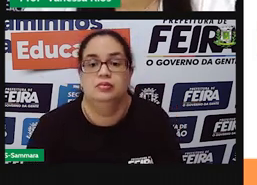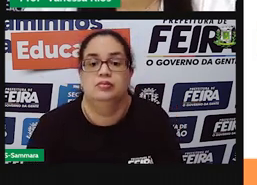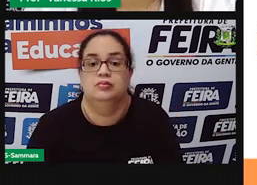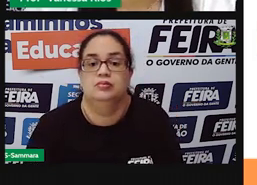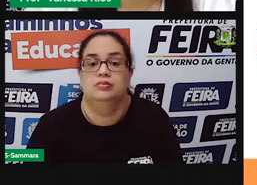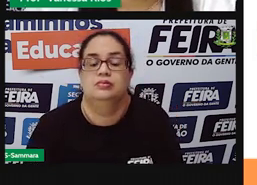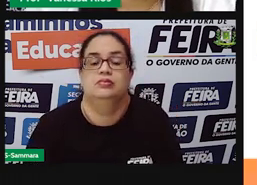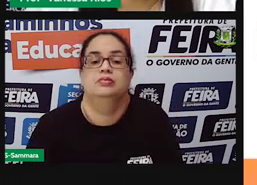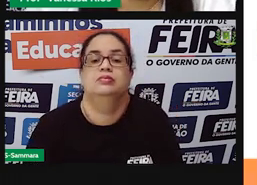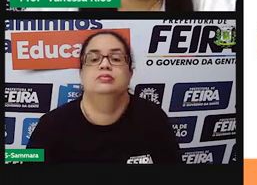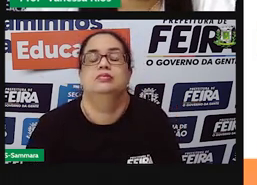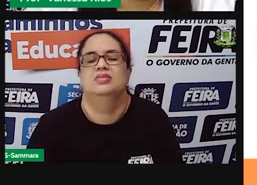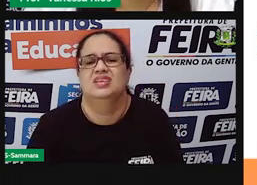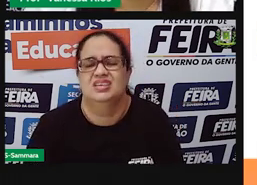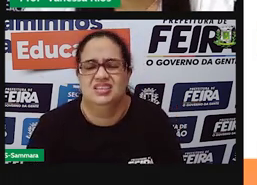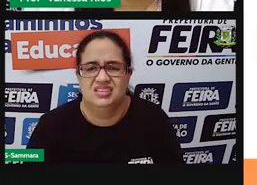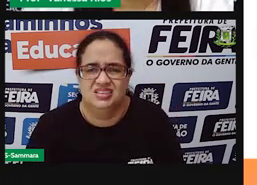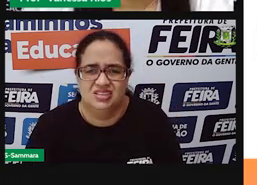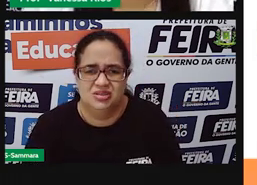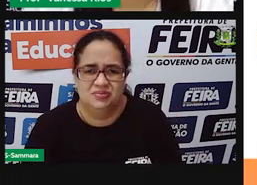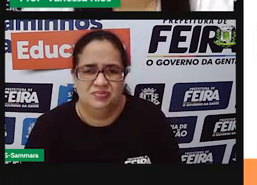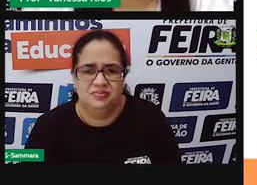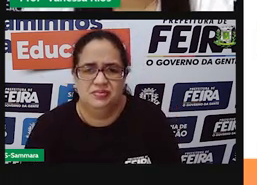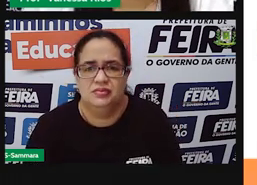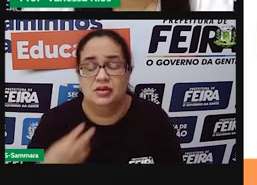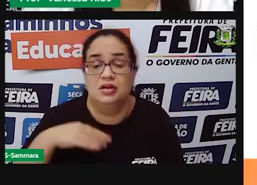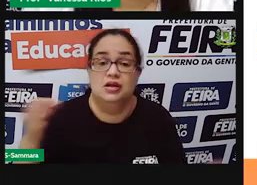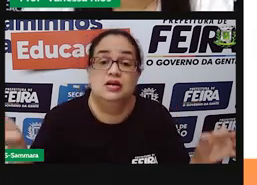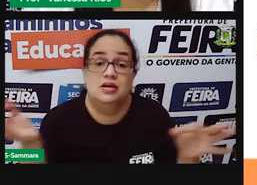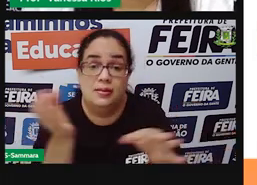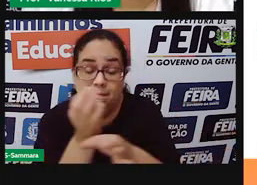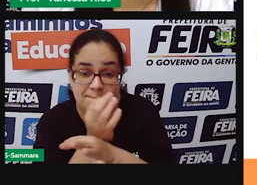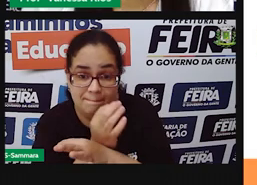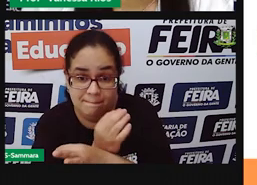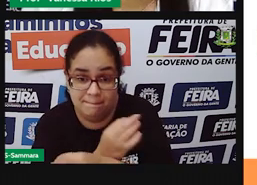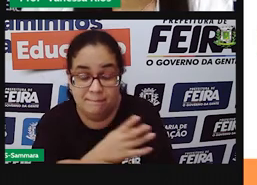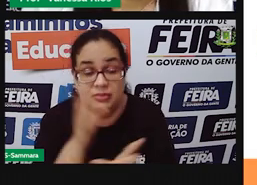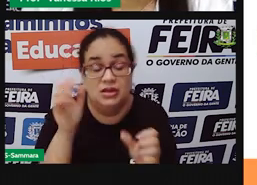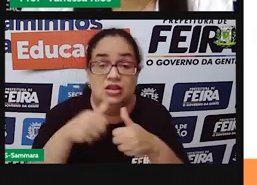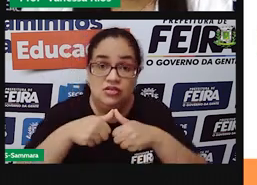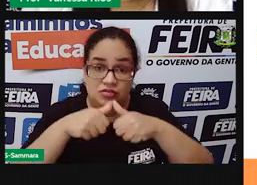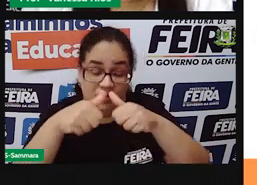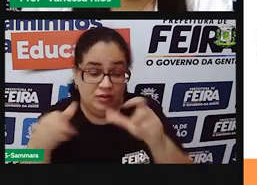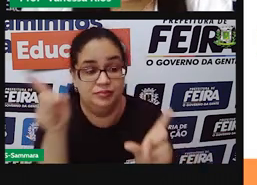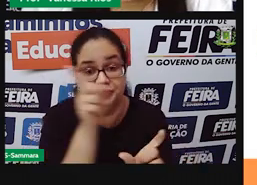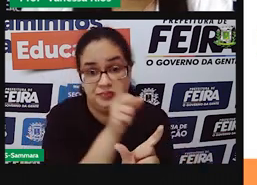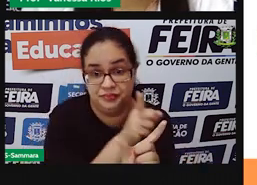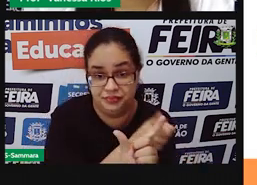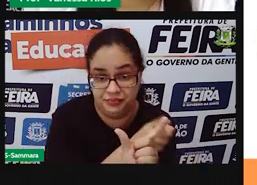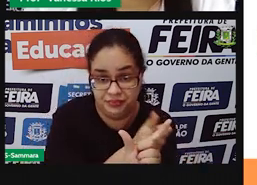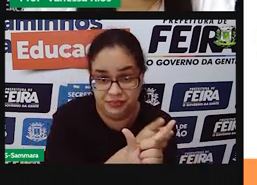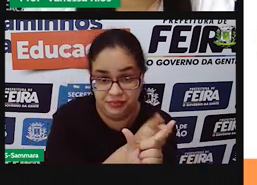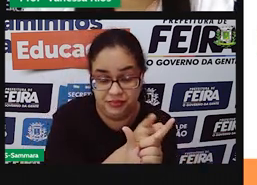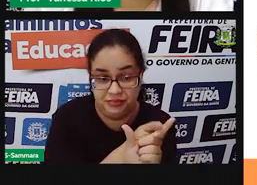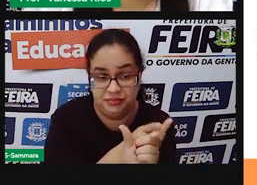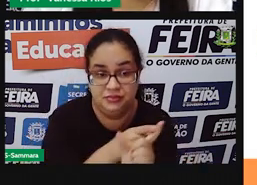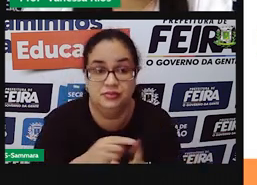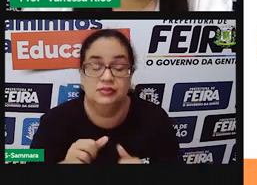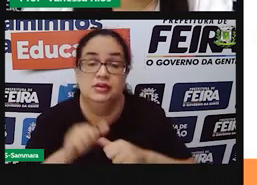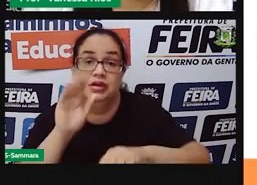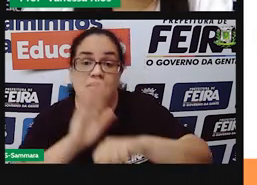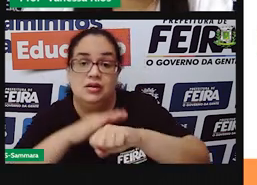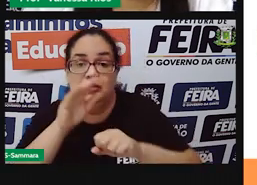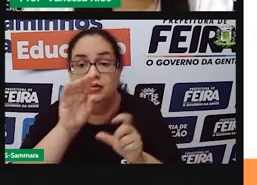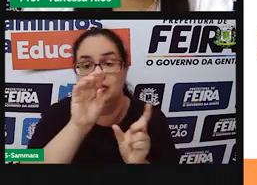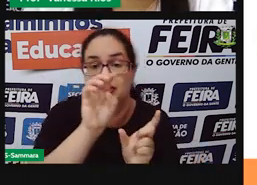deste. Então, a penúltima sílaba. A terminação aí permaneceu radical, né? Conservou aí o